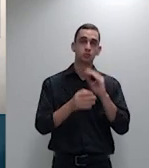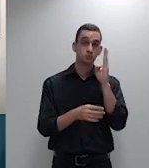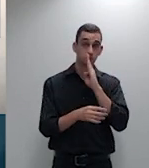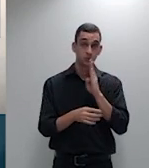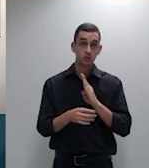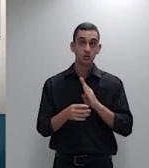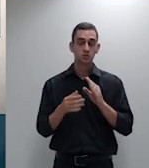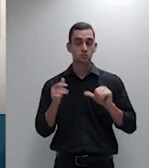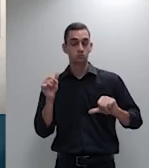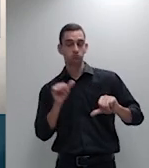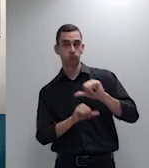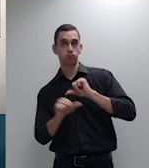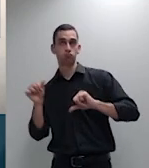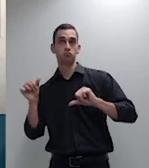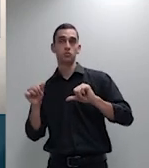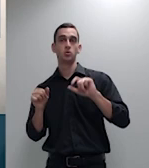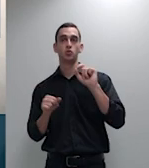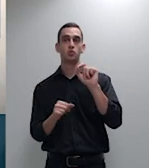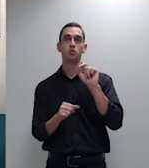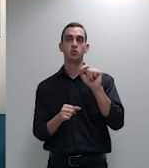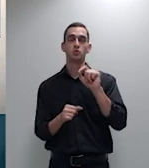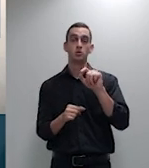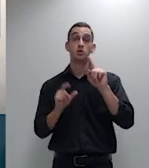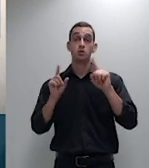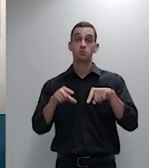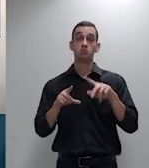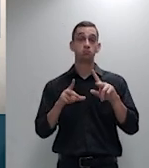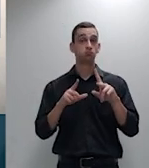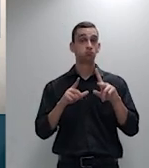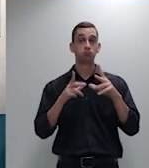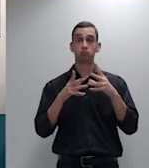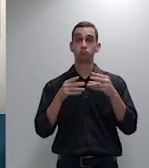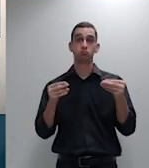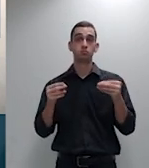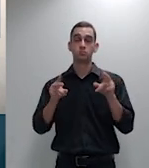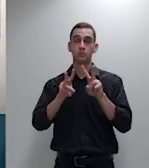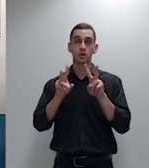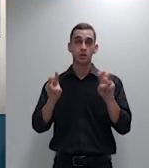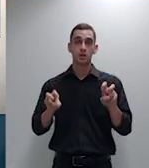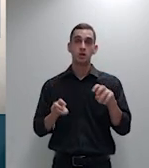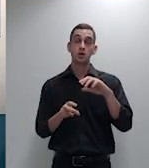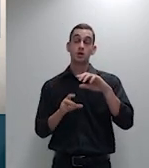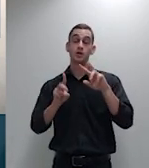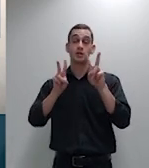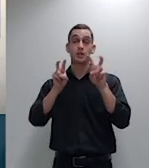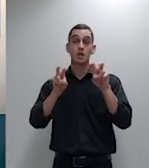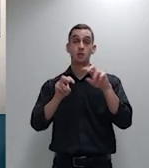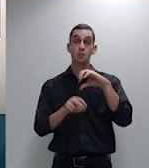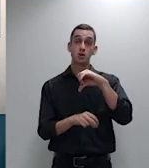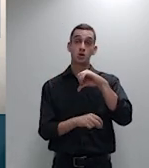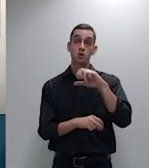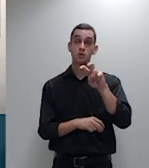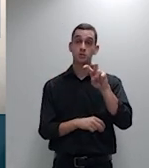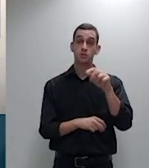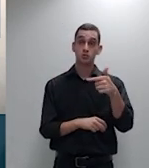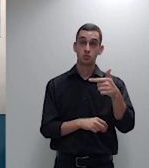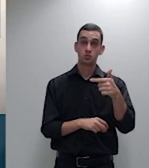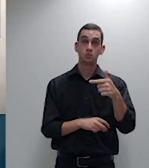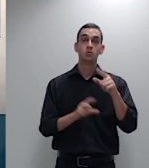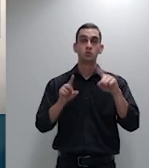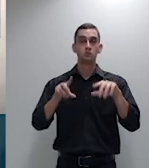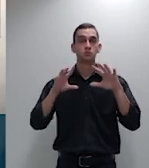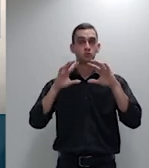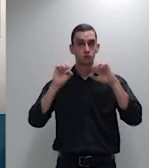solução objetiva dada pelo tema 952 do Superior Tribunal de Justiça que é um tema